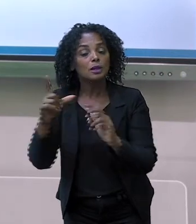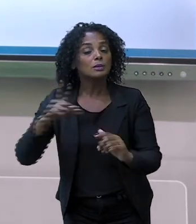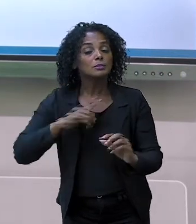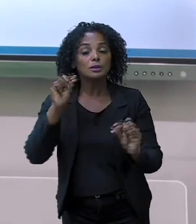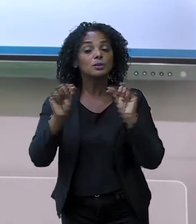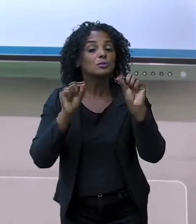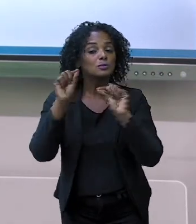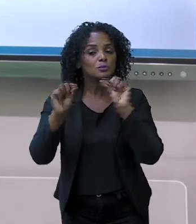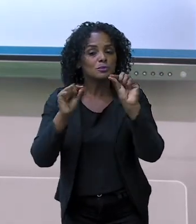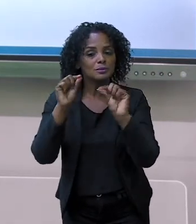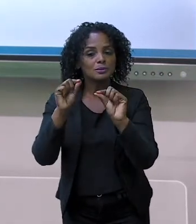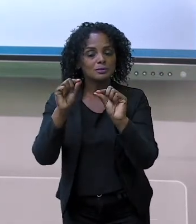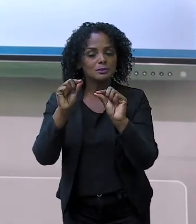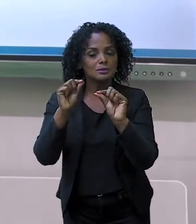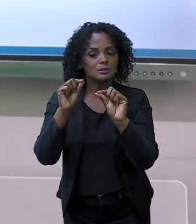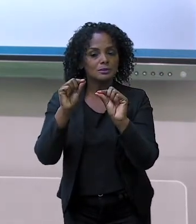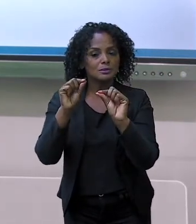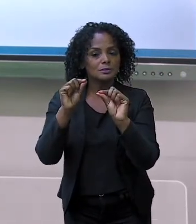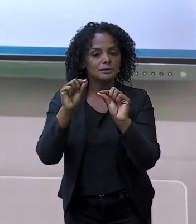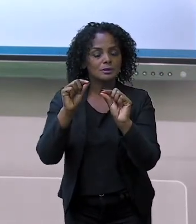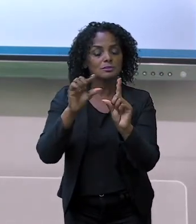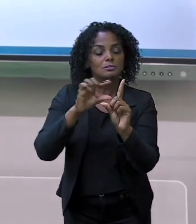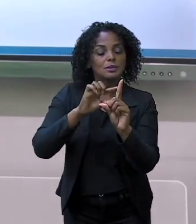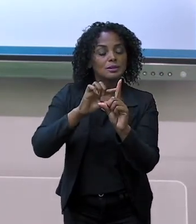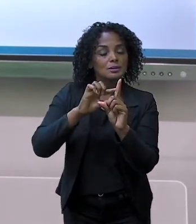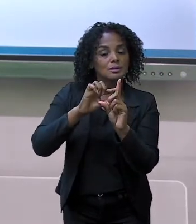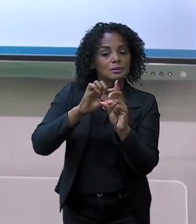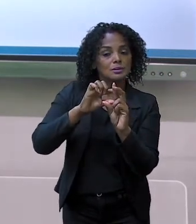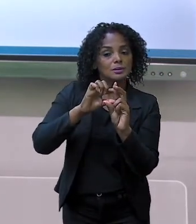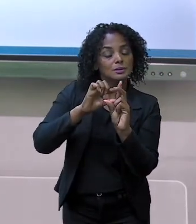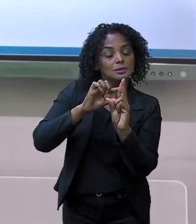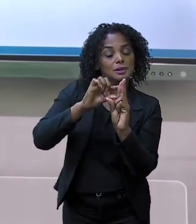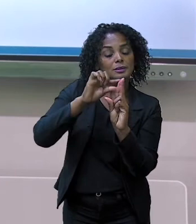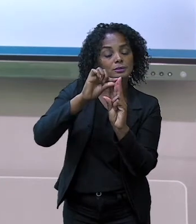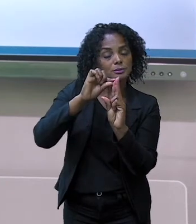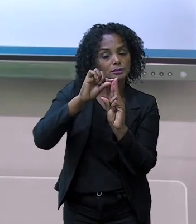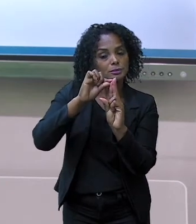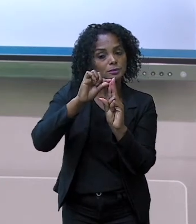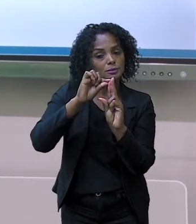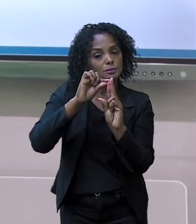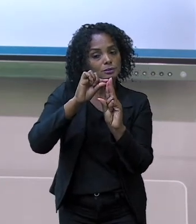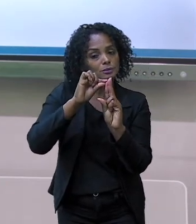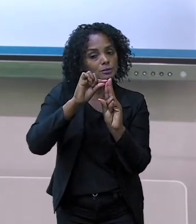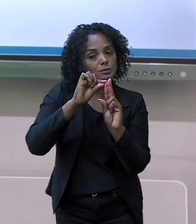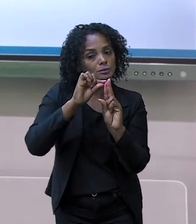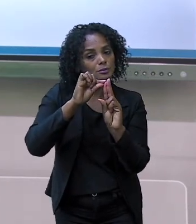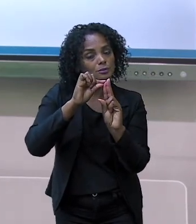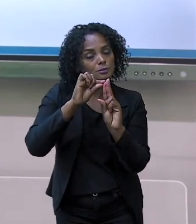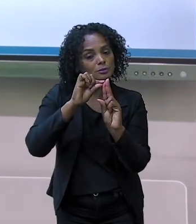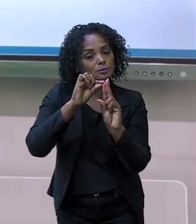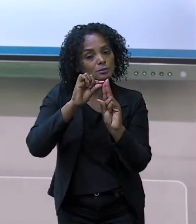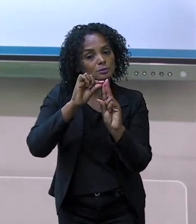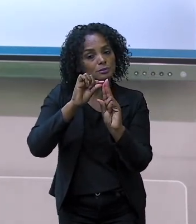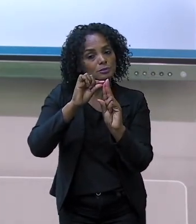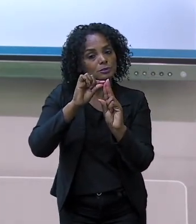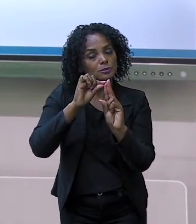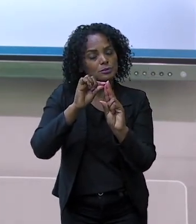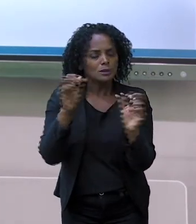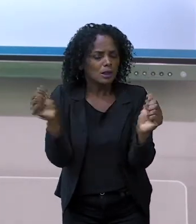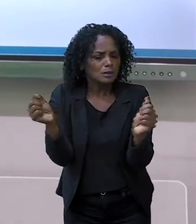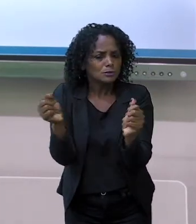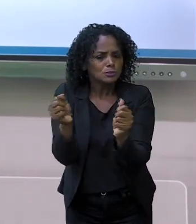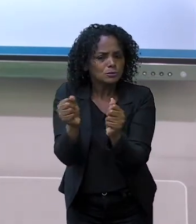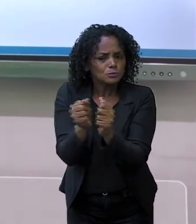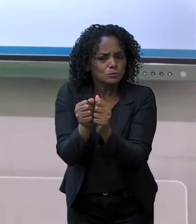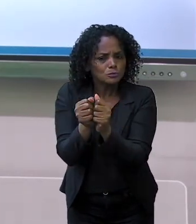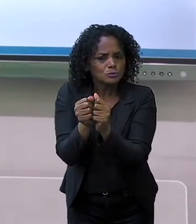dezena, certo? Se colocarmos dez cubos juntos, ficaremos com